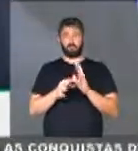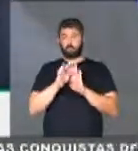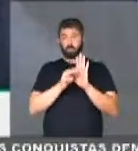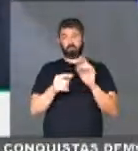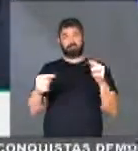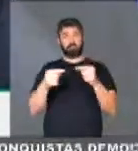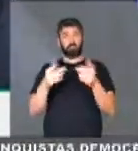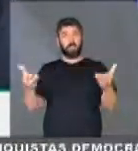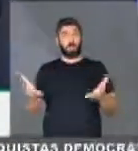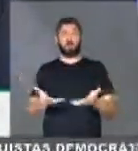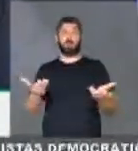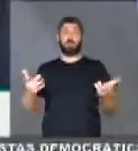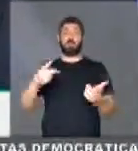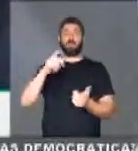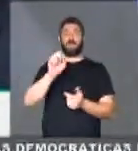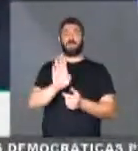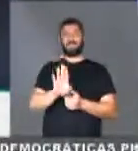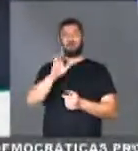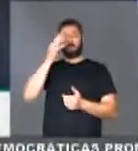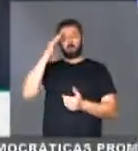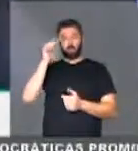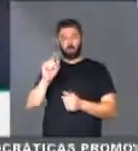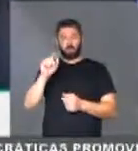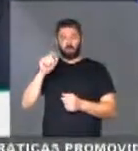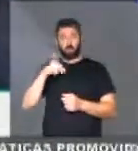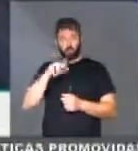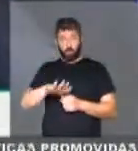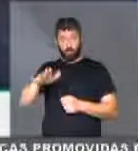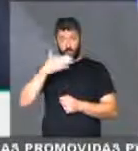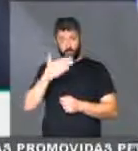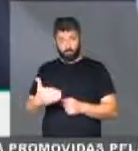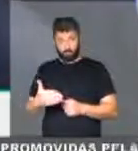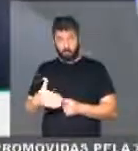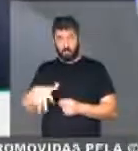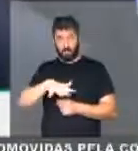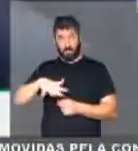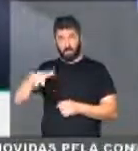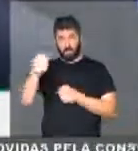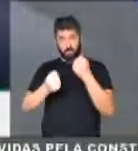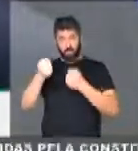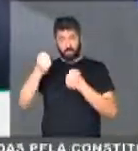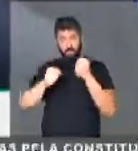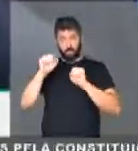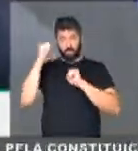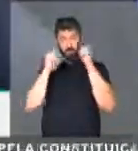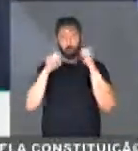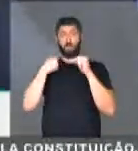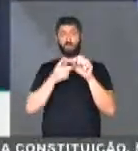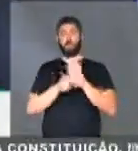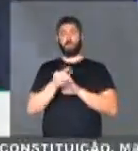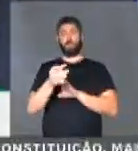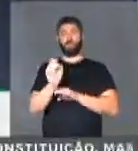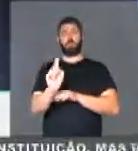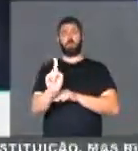adequado, portanto o PSB entende que para o Nordeste o setor automotivo é importante e nós vamos orientar o voto não.